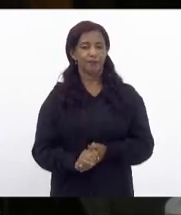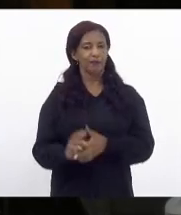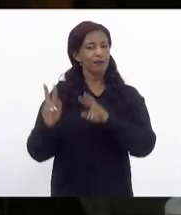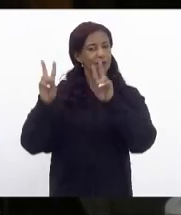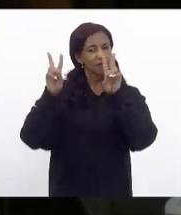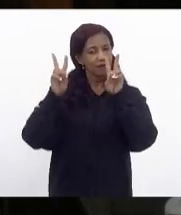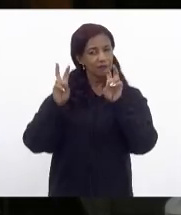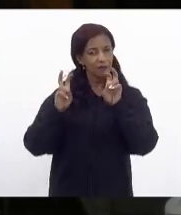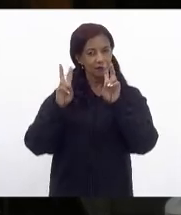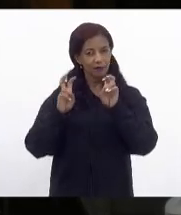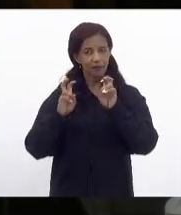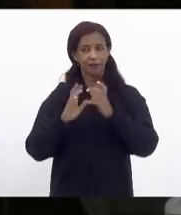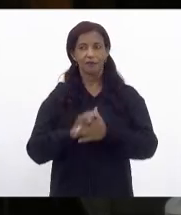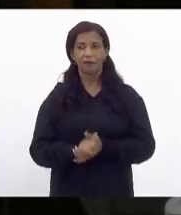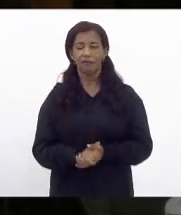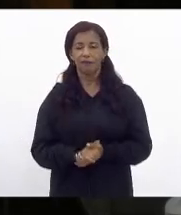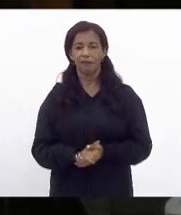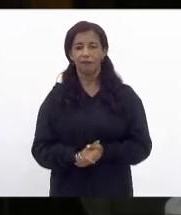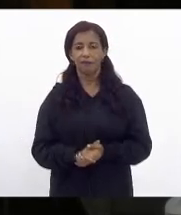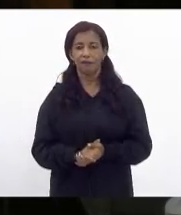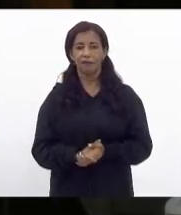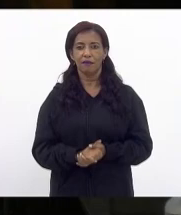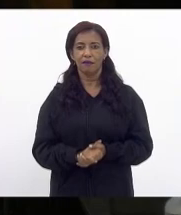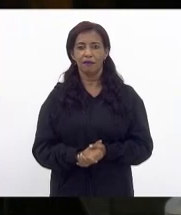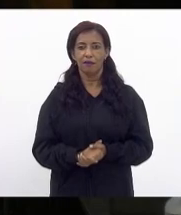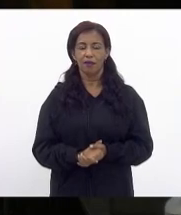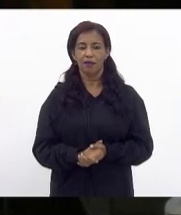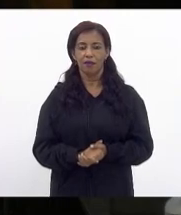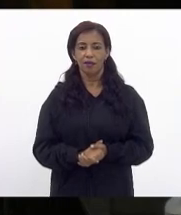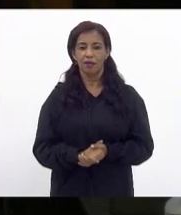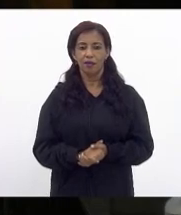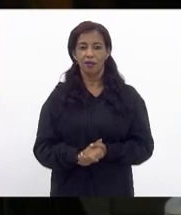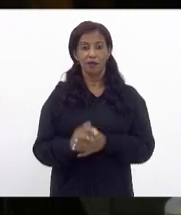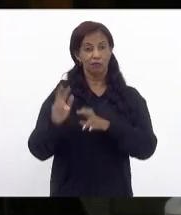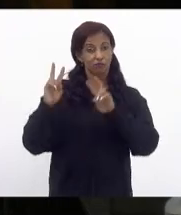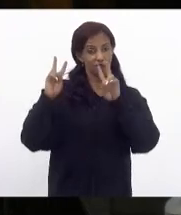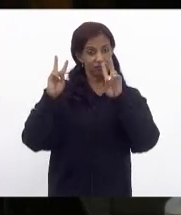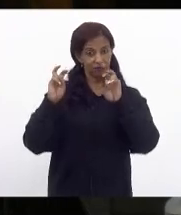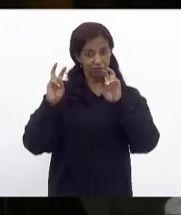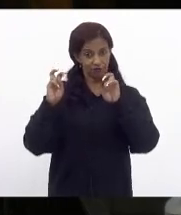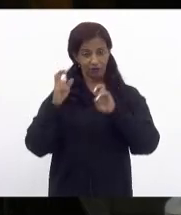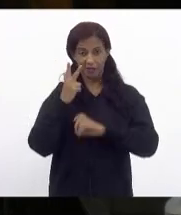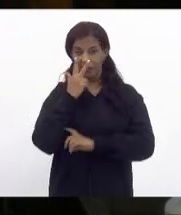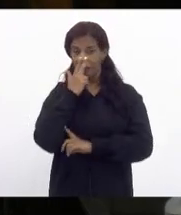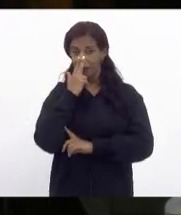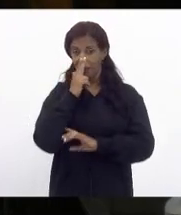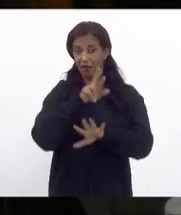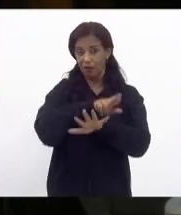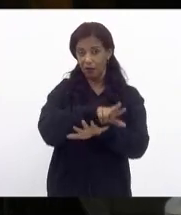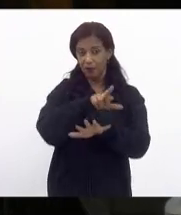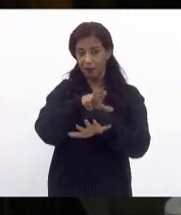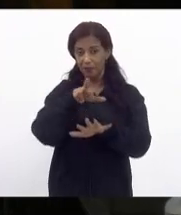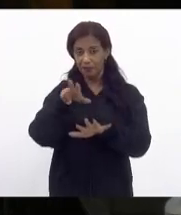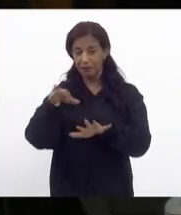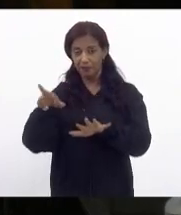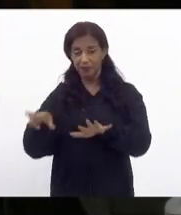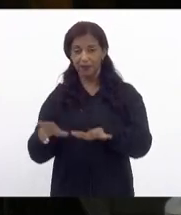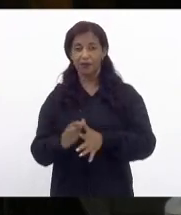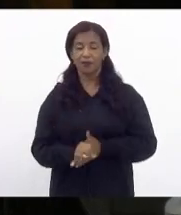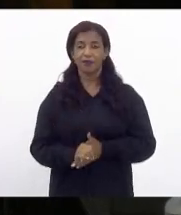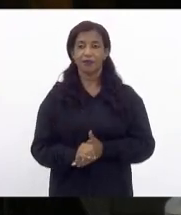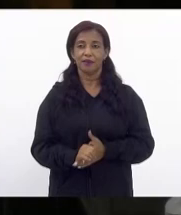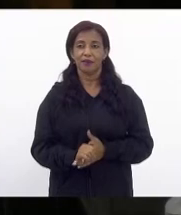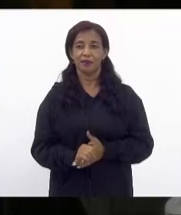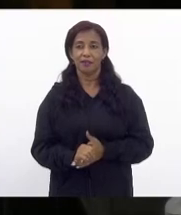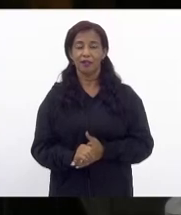aparente com temas aparentemente diversos mas